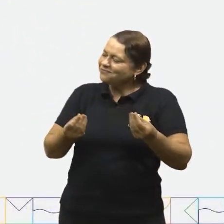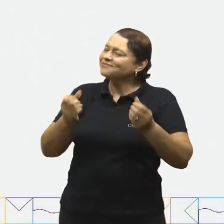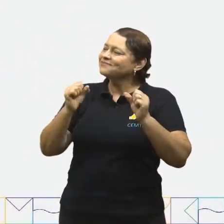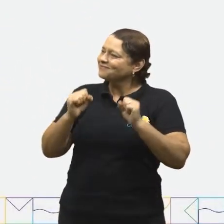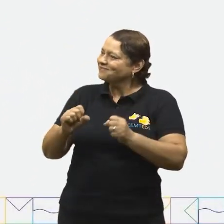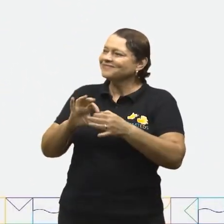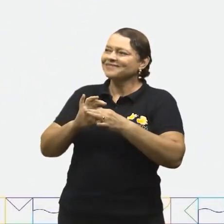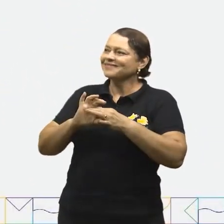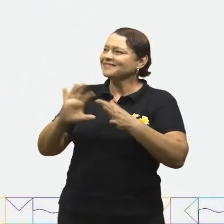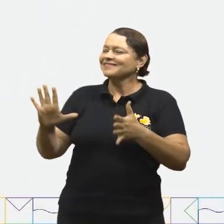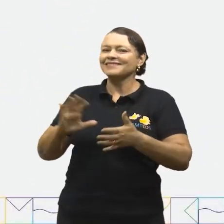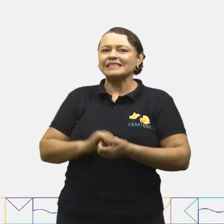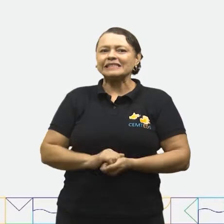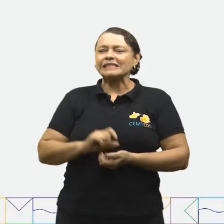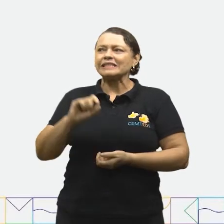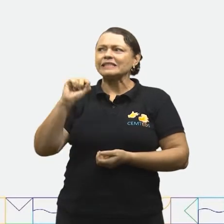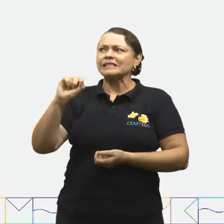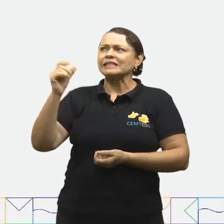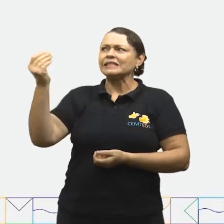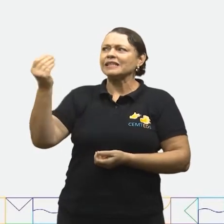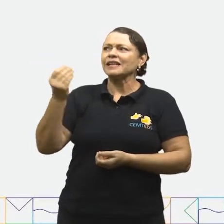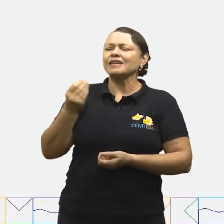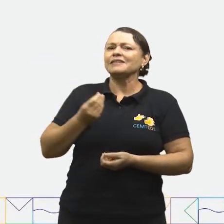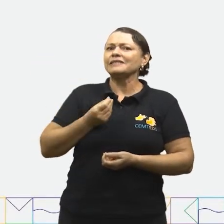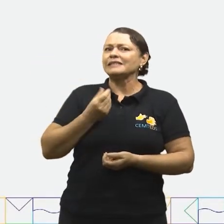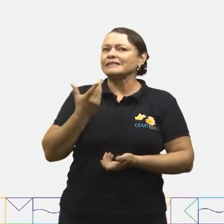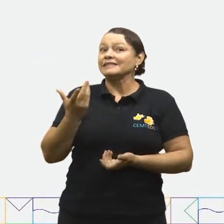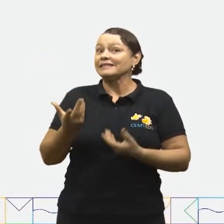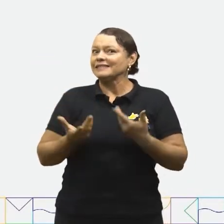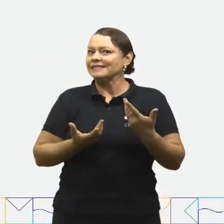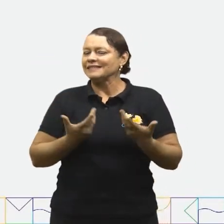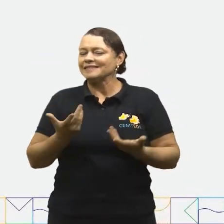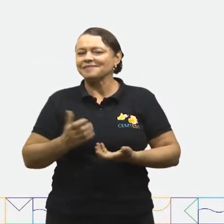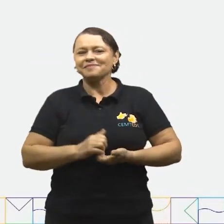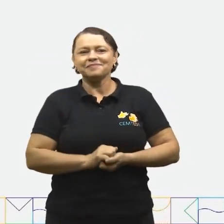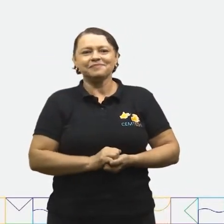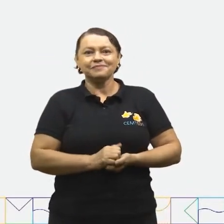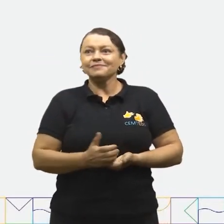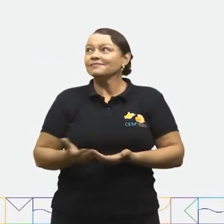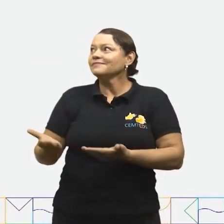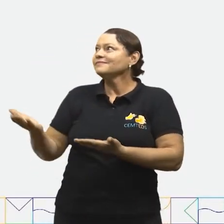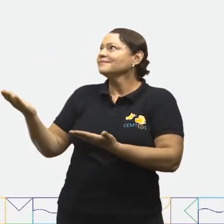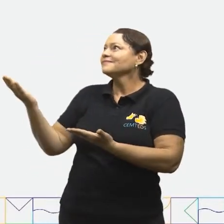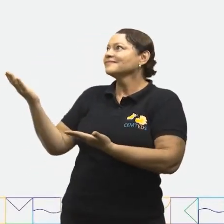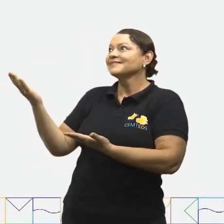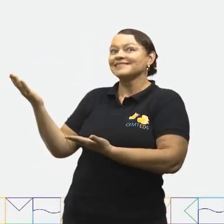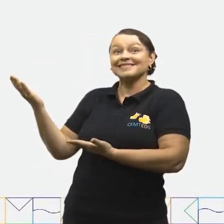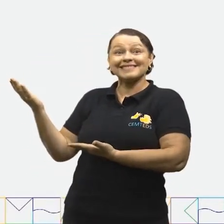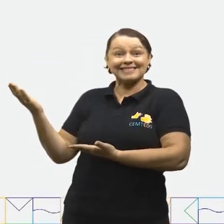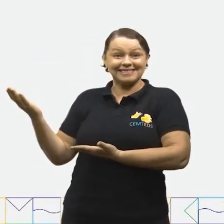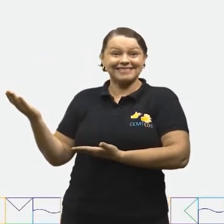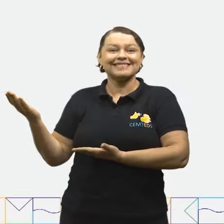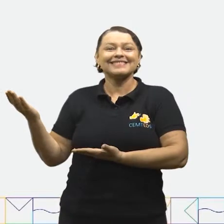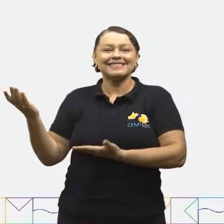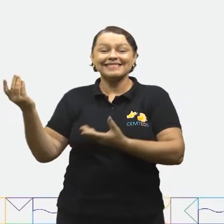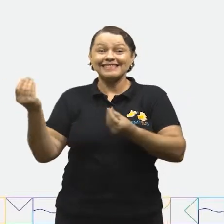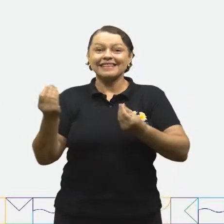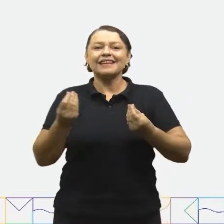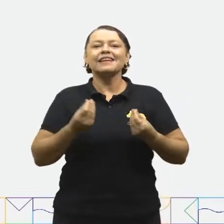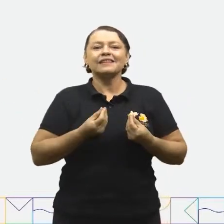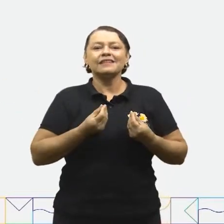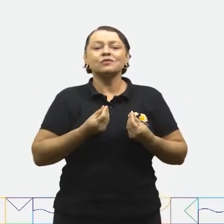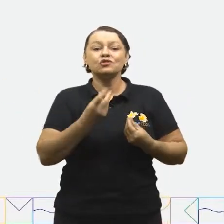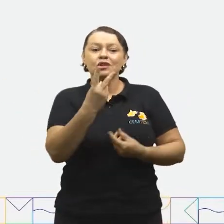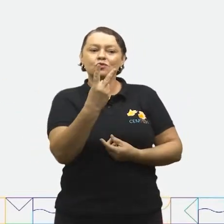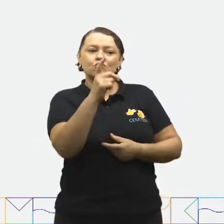O que será que ela nos entregará? Olha só! Ela nos entregou